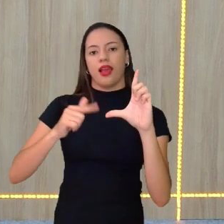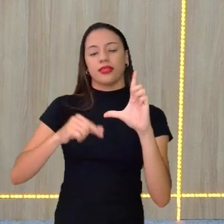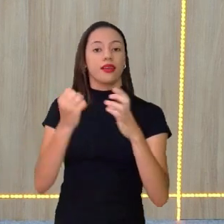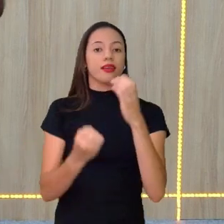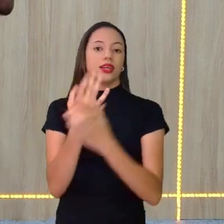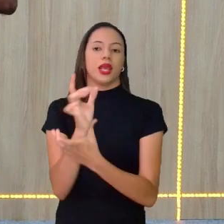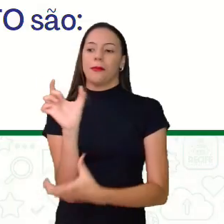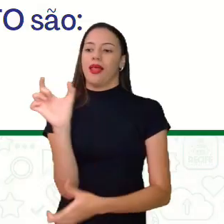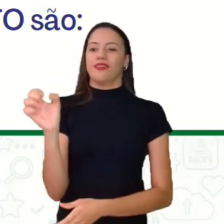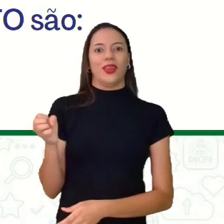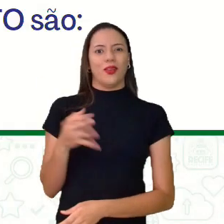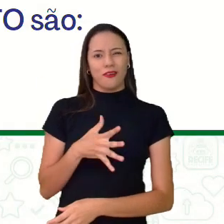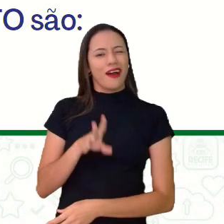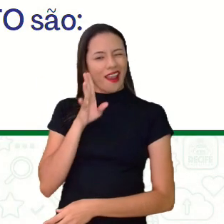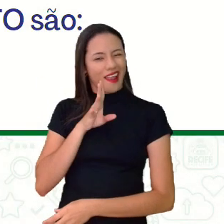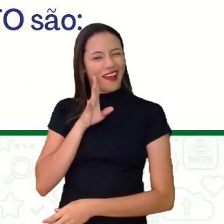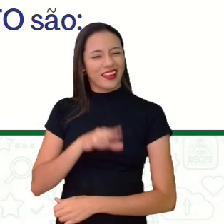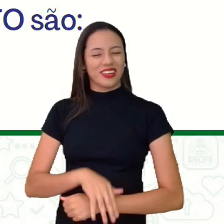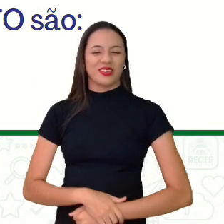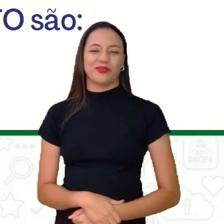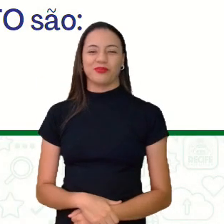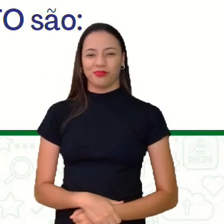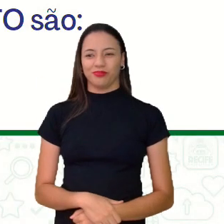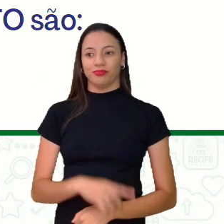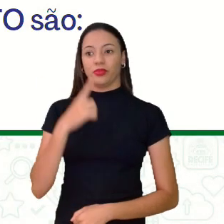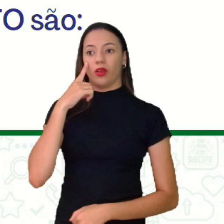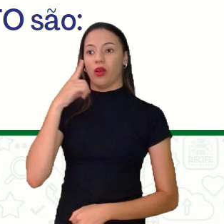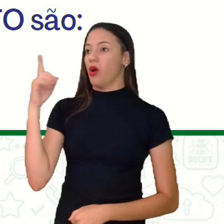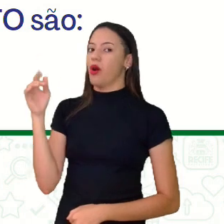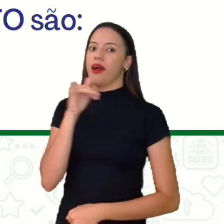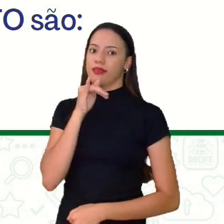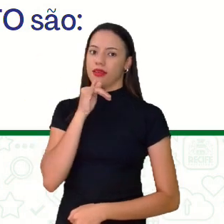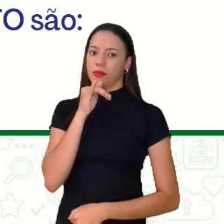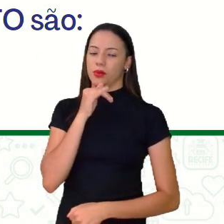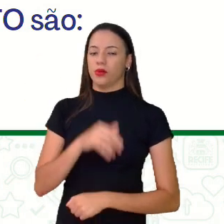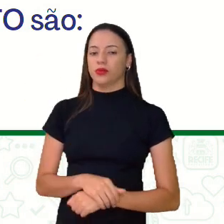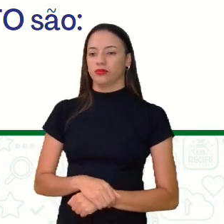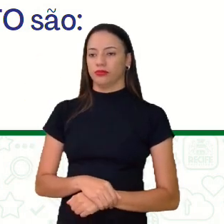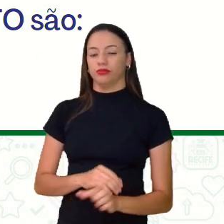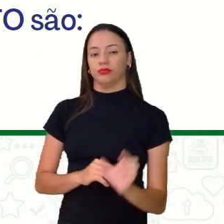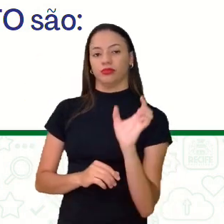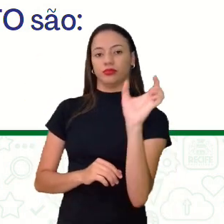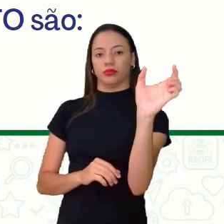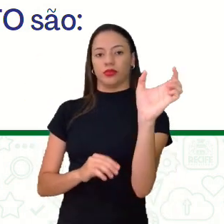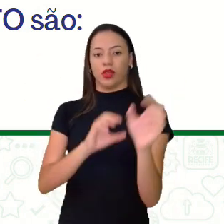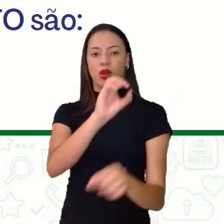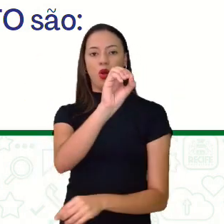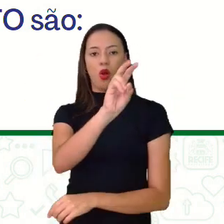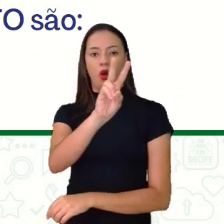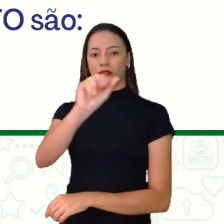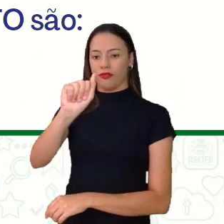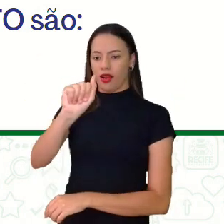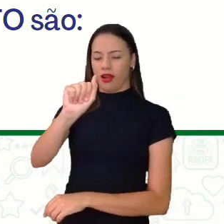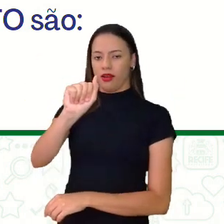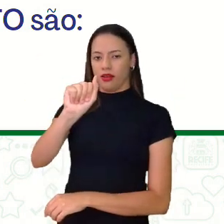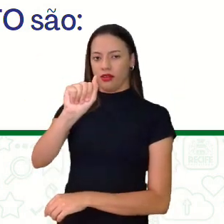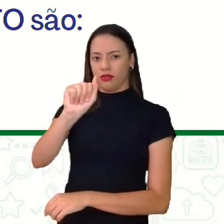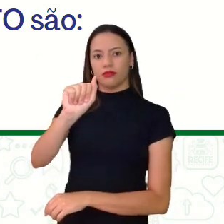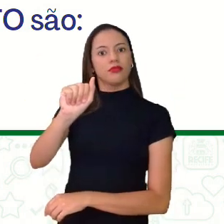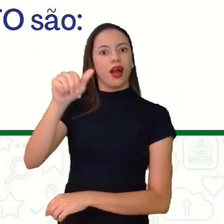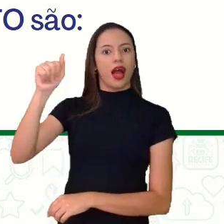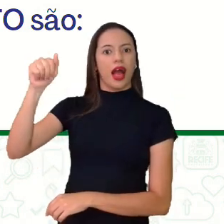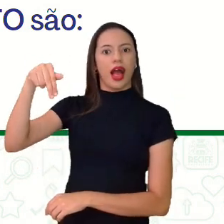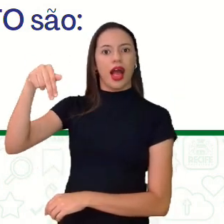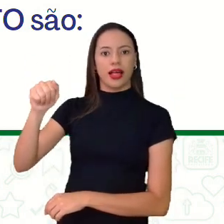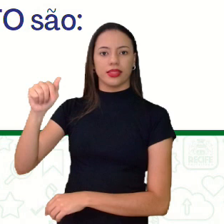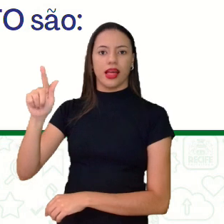palavra, olha só que massa. Isso, tem um anagrama aí, exemplo de anagrama. A palavra OVA, possui a seguinte anagrama,